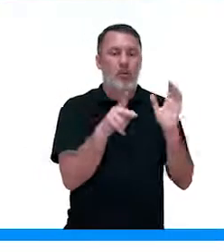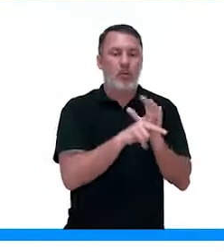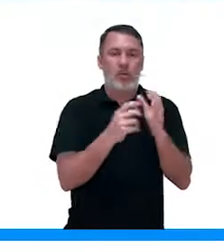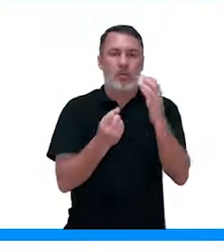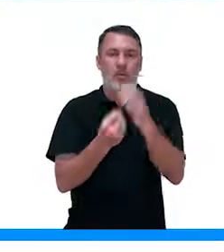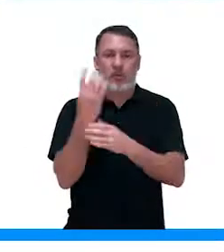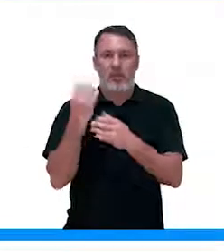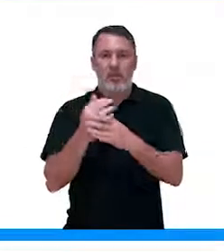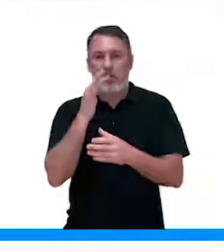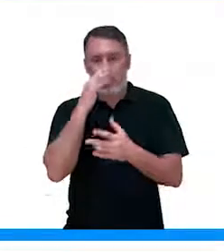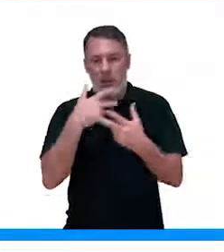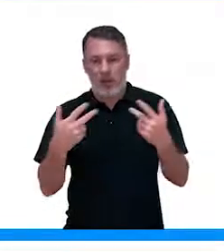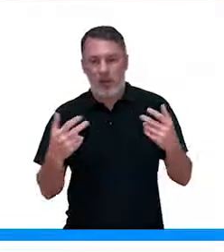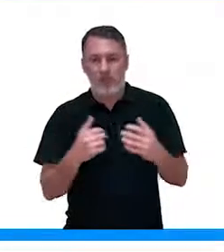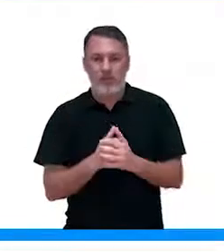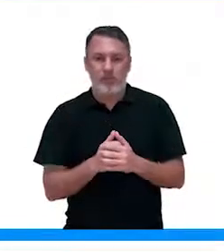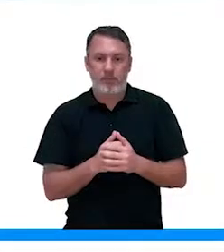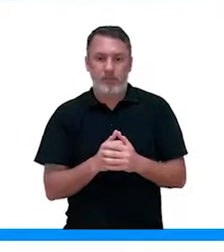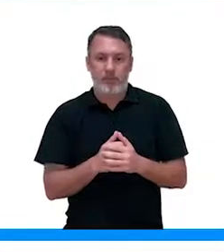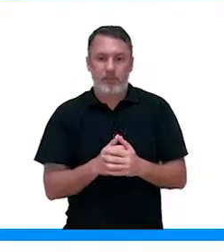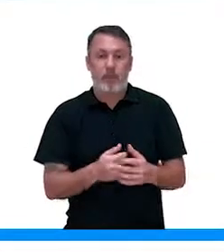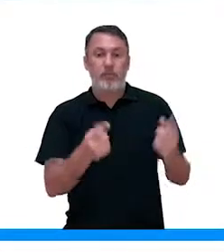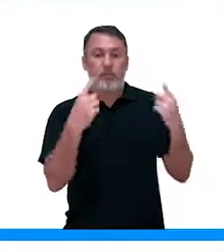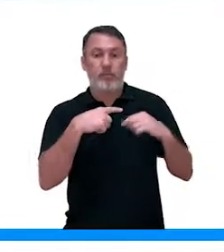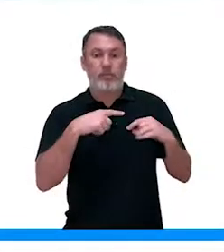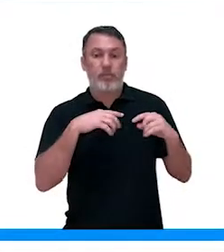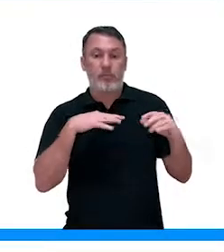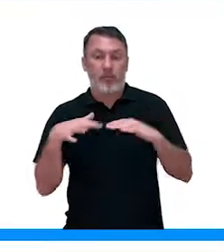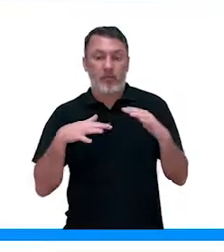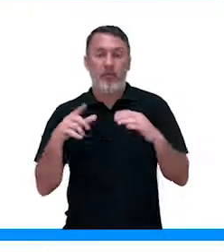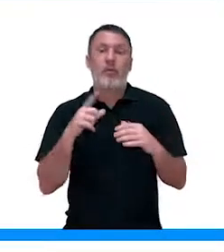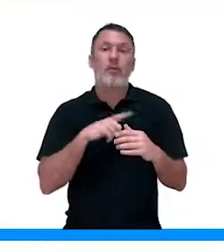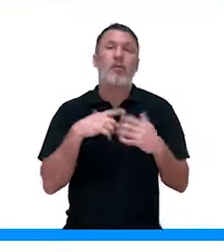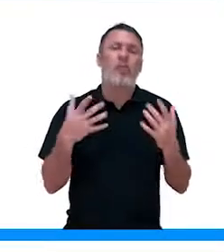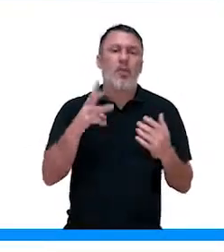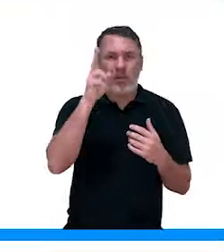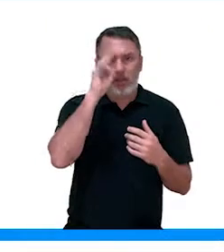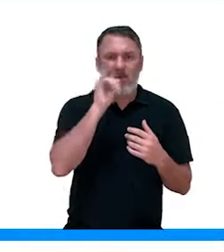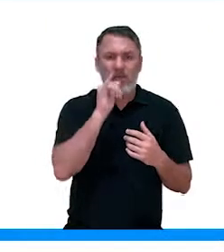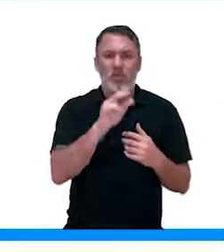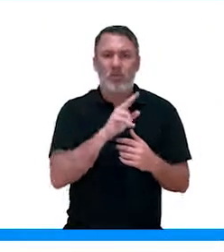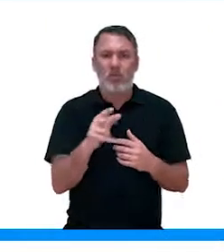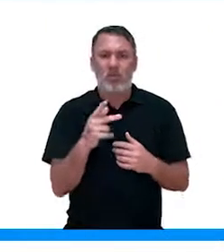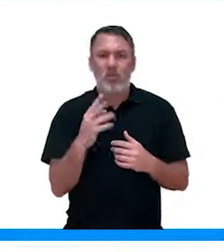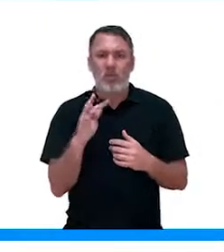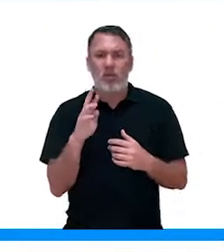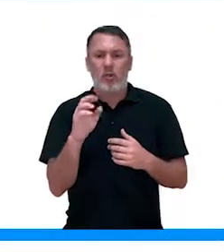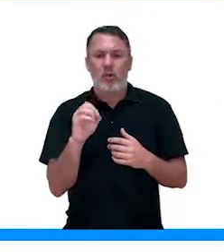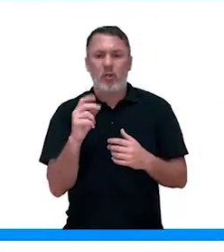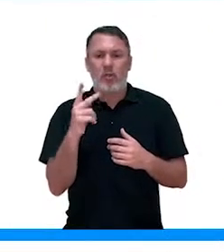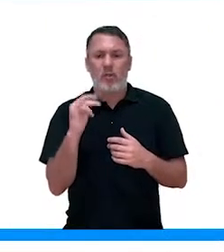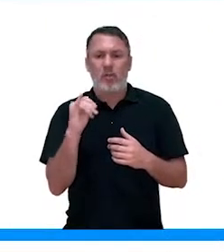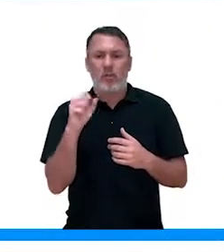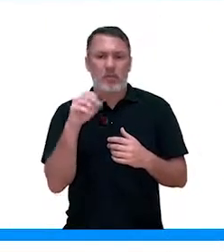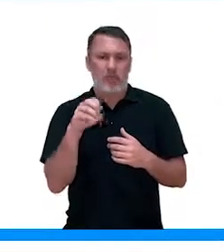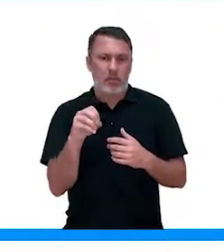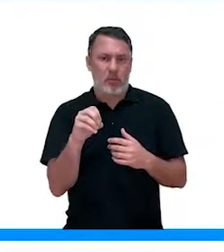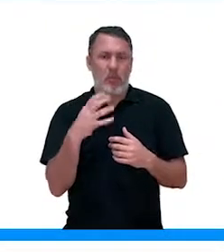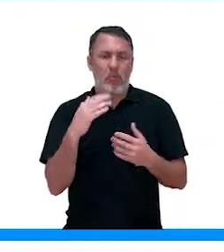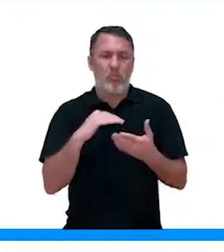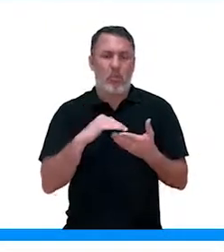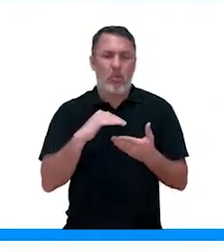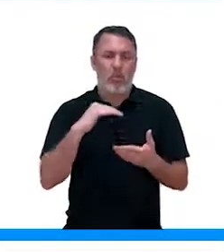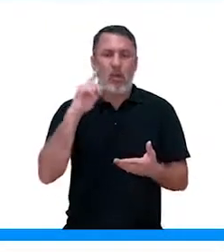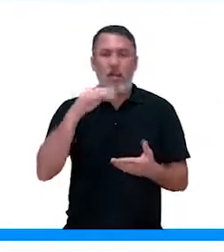específicos dentro da planta. E os movimentos que a gente tem? Lembra que eu falei de tropismo com vocês? O